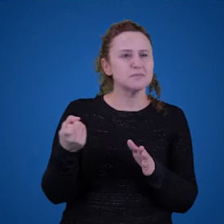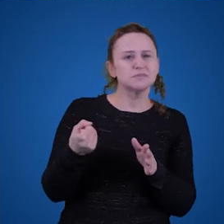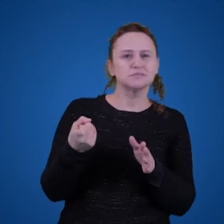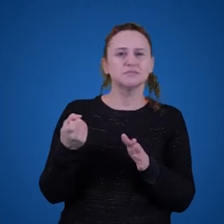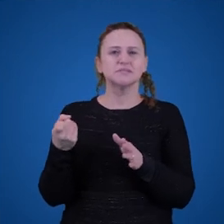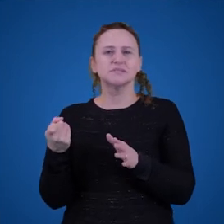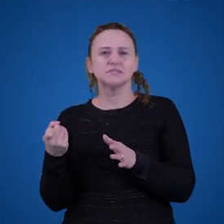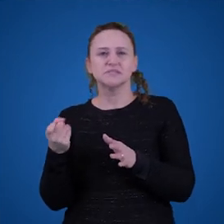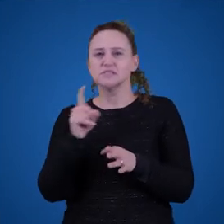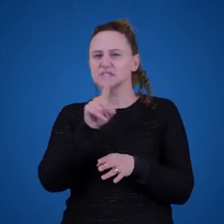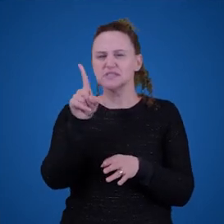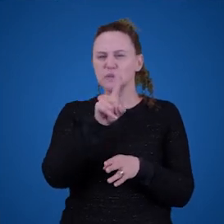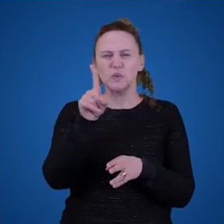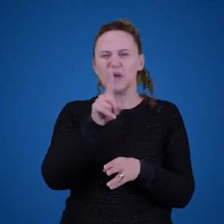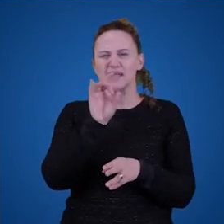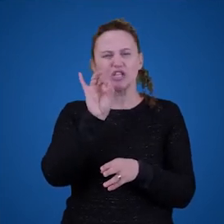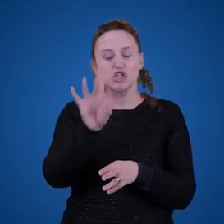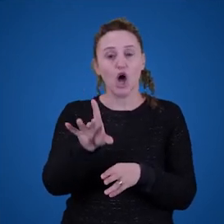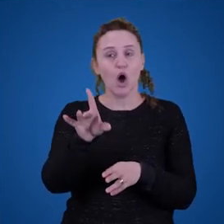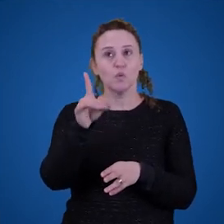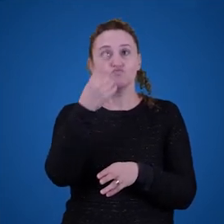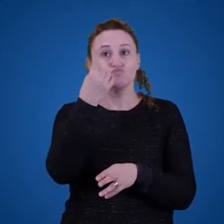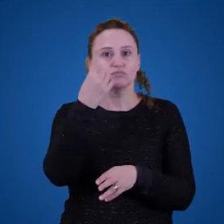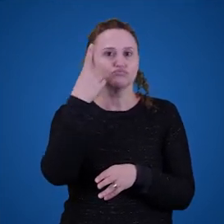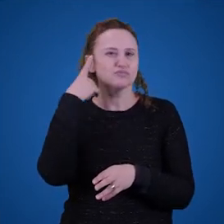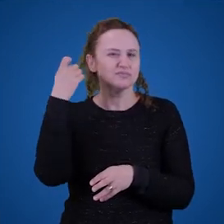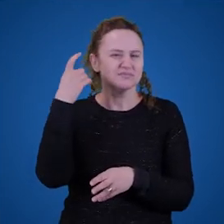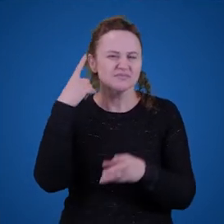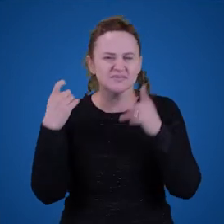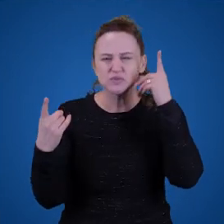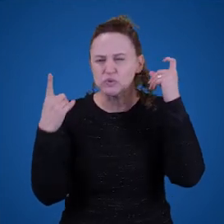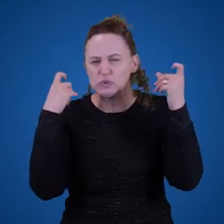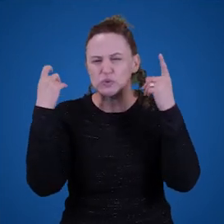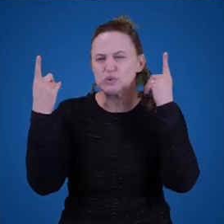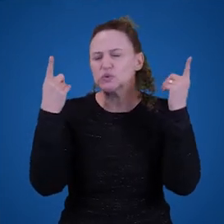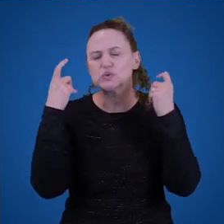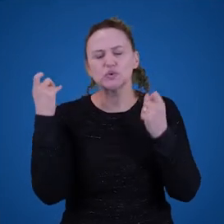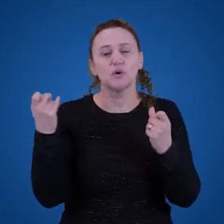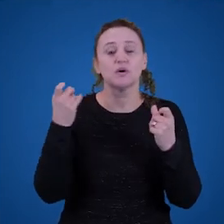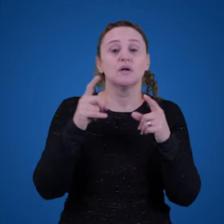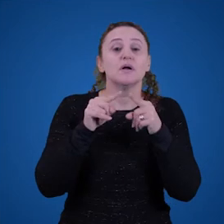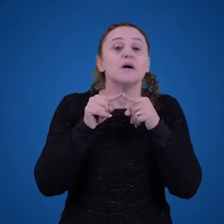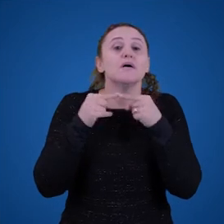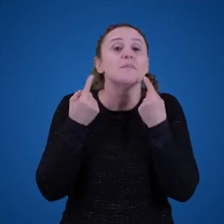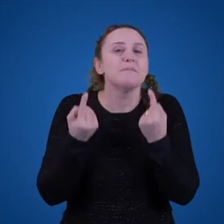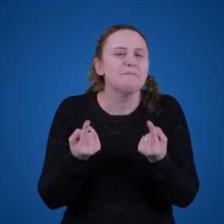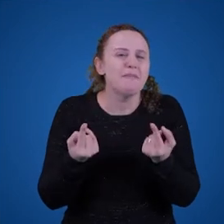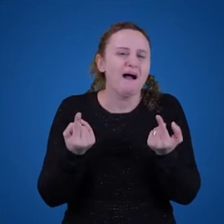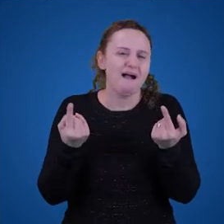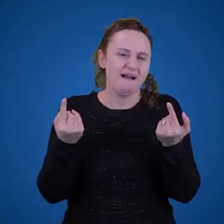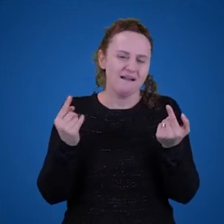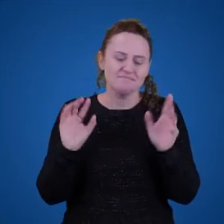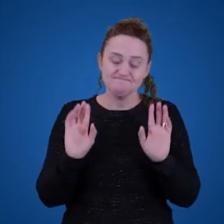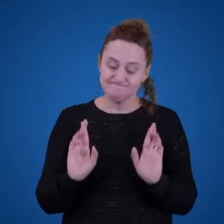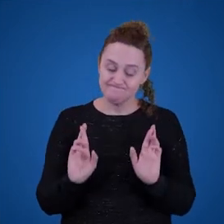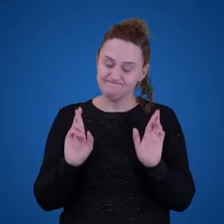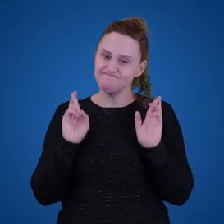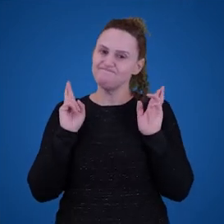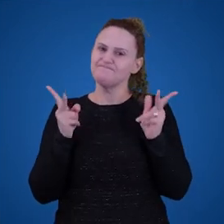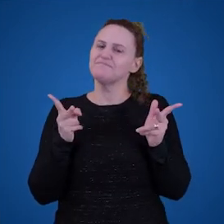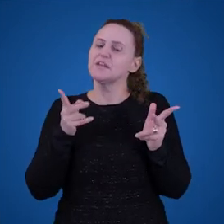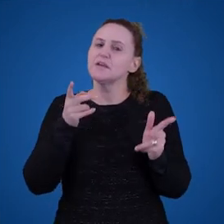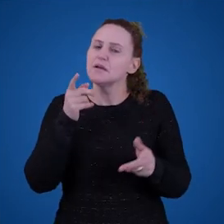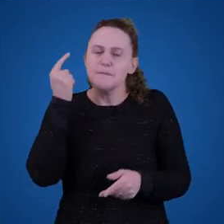é o que eu estou falando, né? Sons são sons, mas o que eu estou falando é uma coisa completamente diferente. Então, pensem num